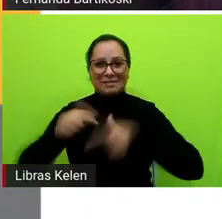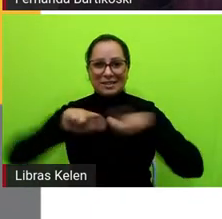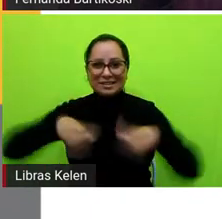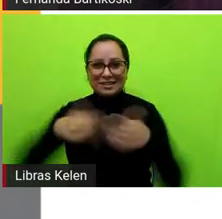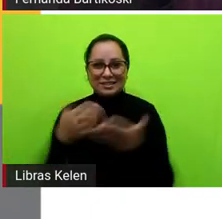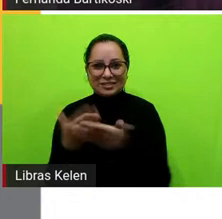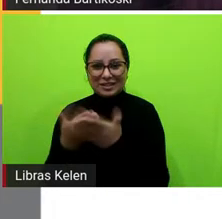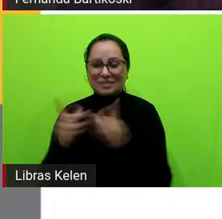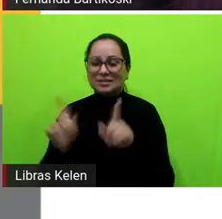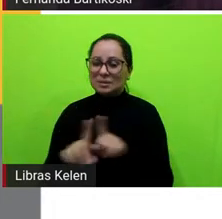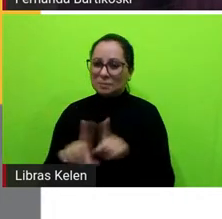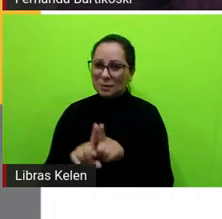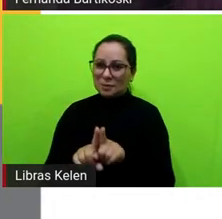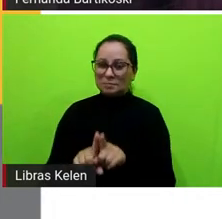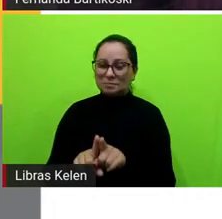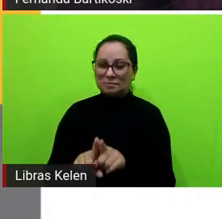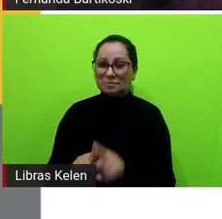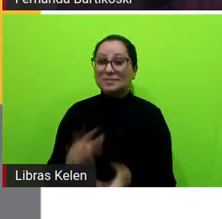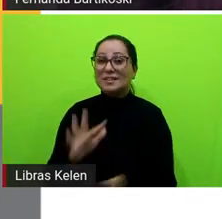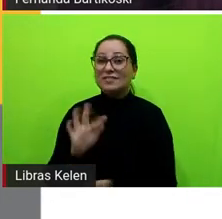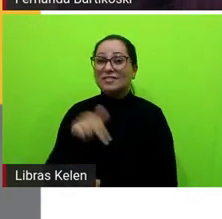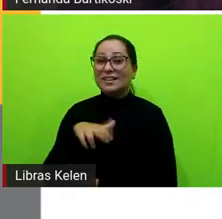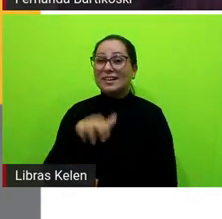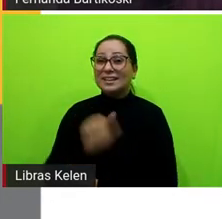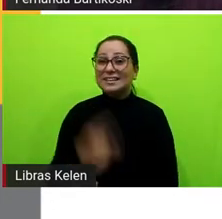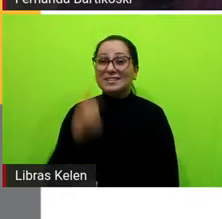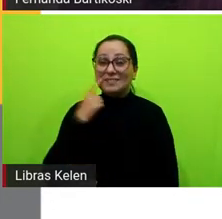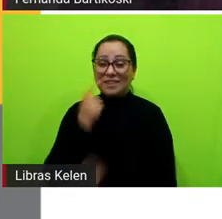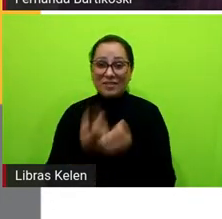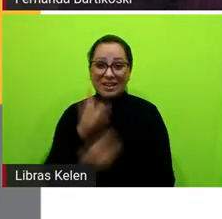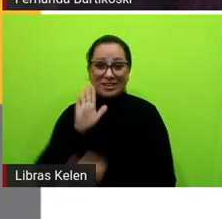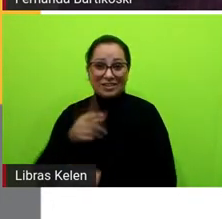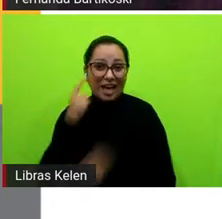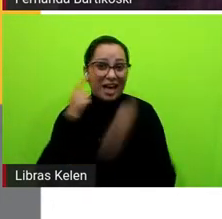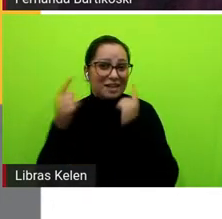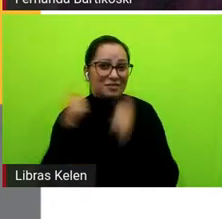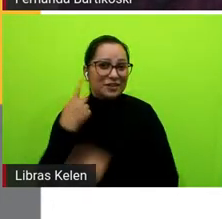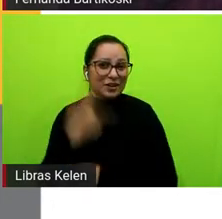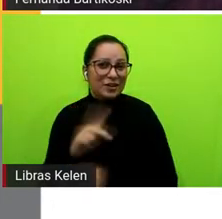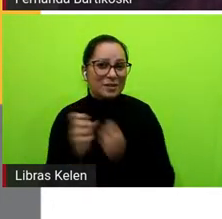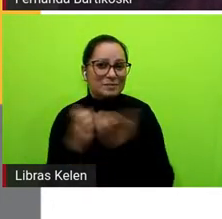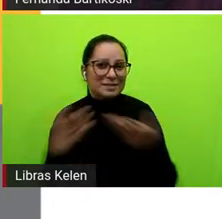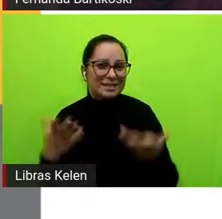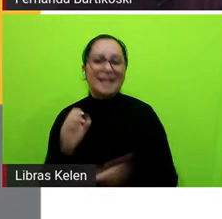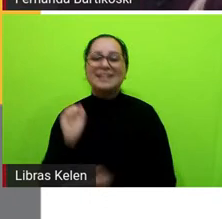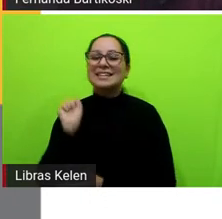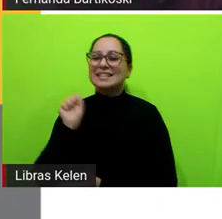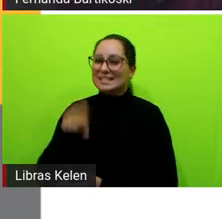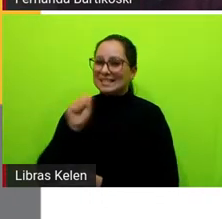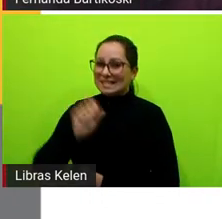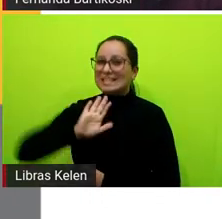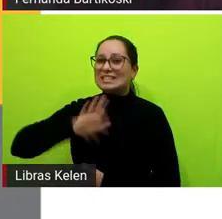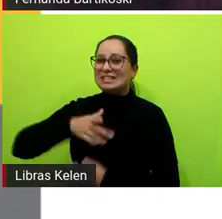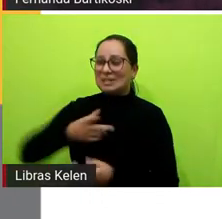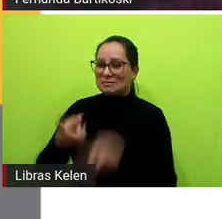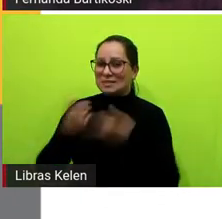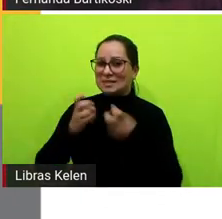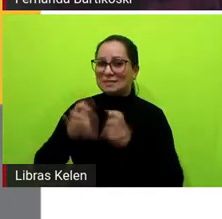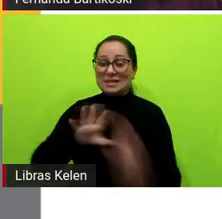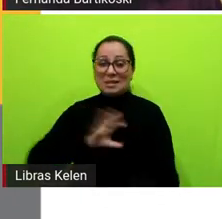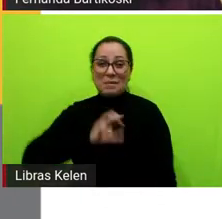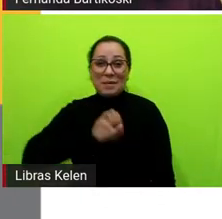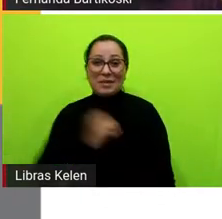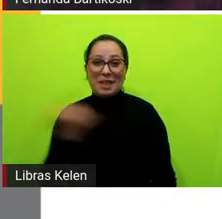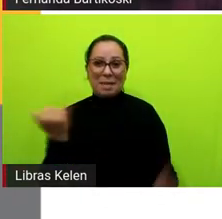não sei Fernanda se tu viu alguém já adivinhou teu enigma sim sim já vi mas eu adorei os palpites